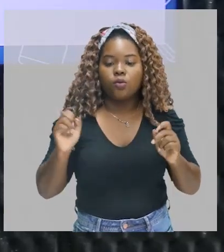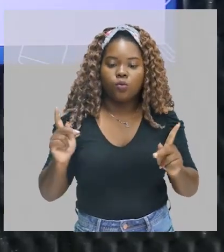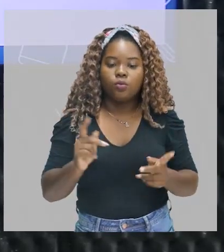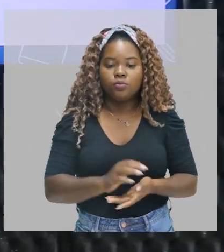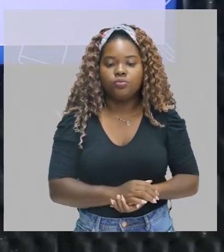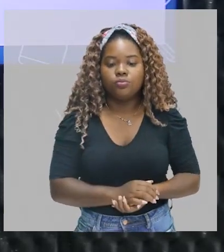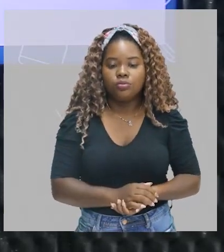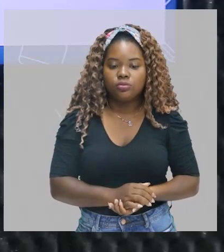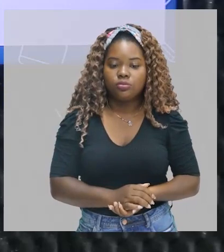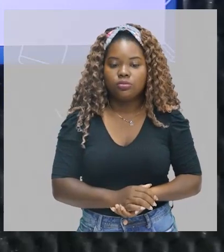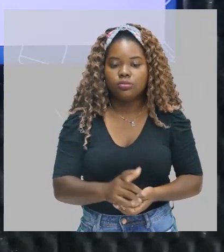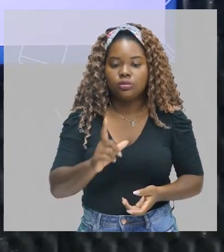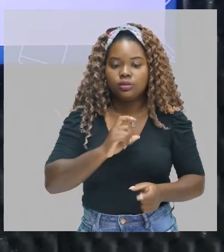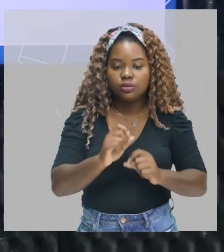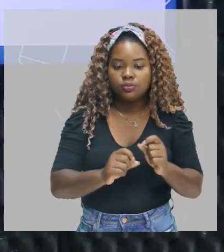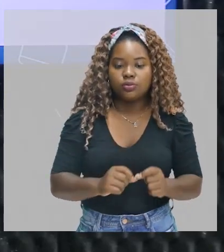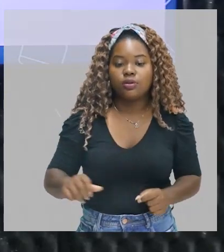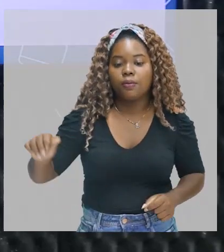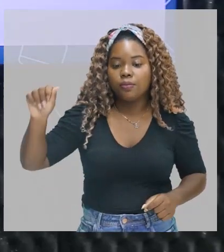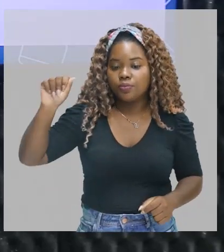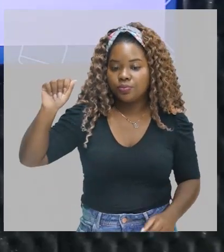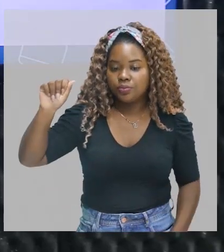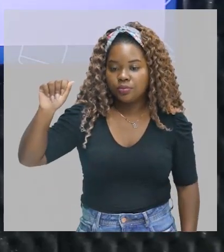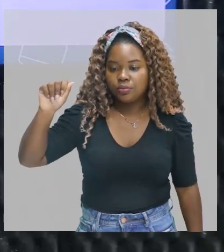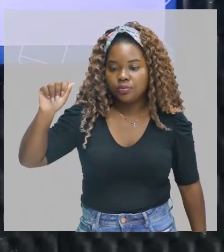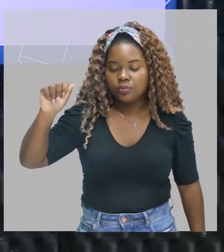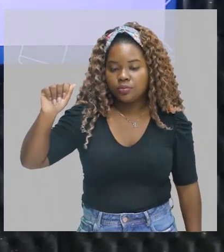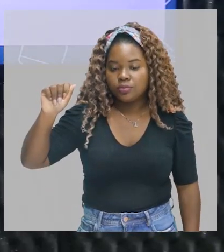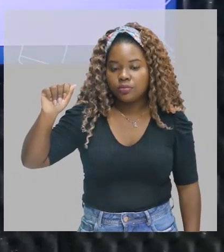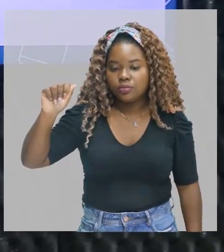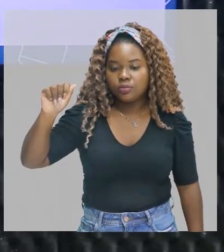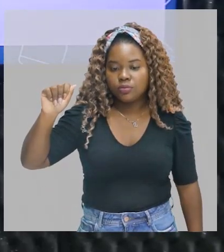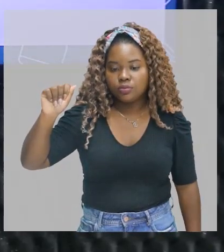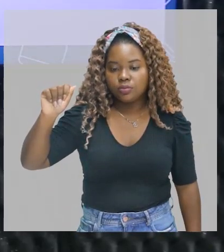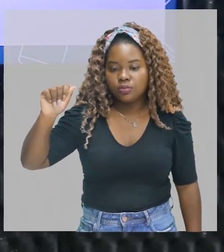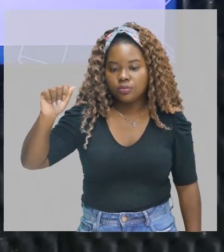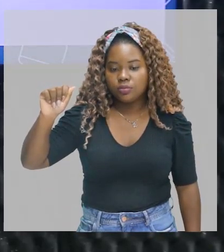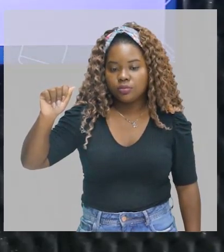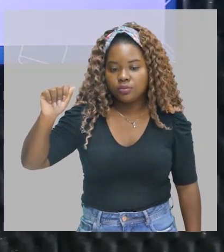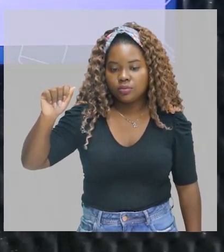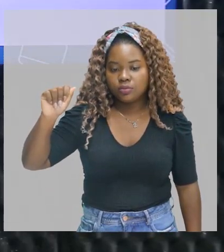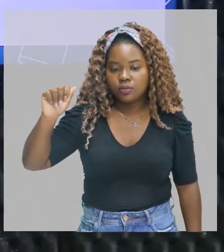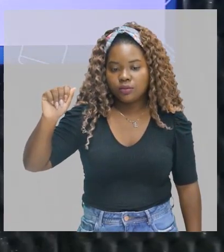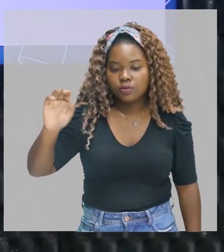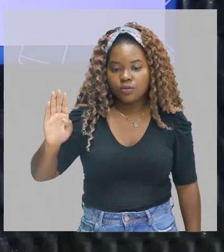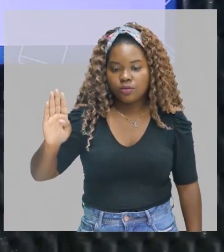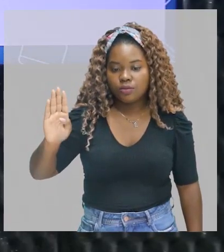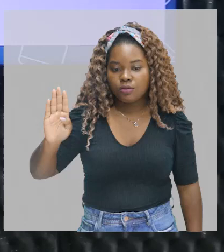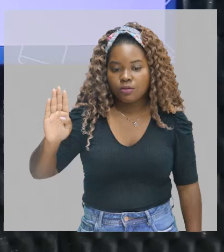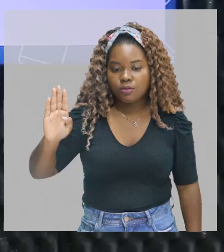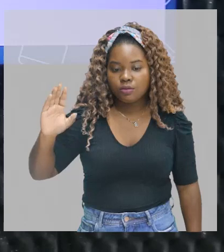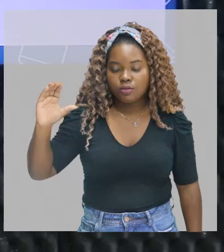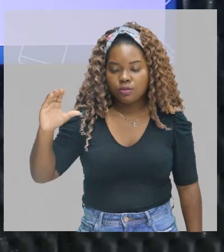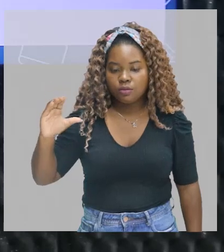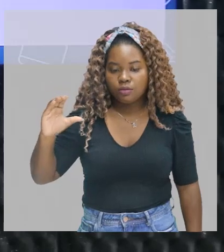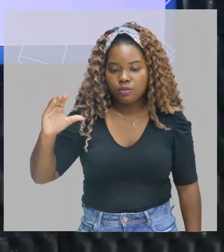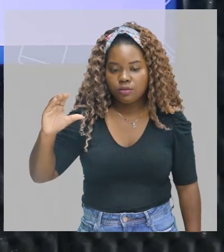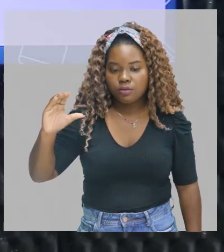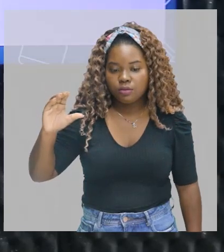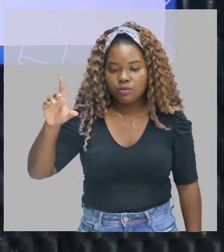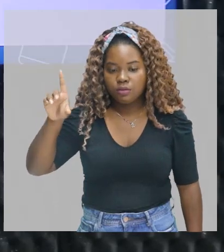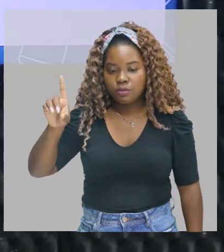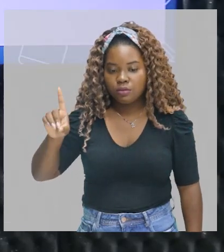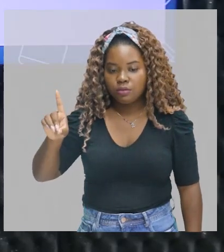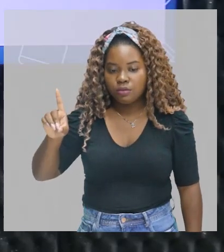volta para a tela. Ainda que modificados foram, indianista, histórico, histórico e urbano, urbano e